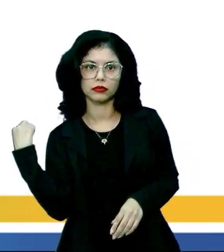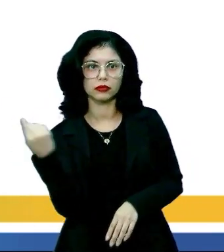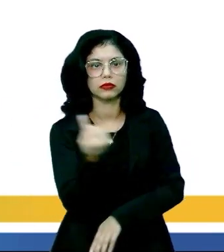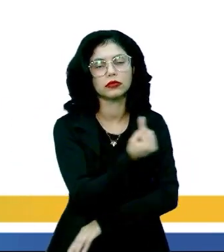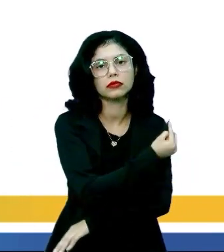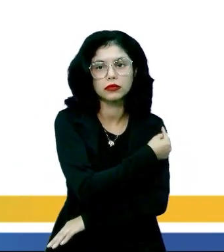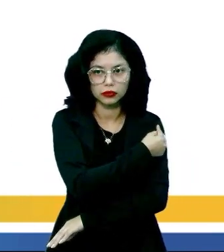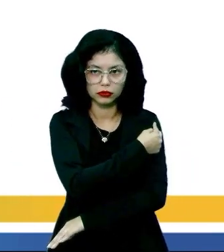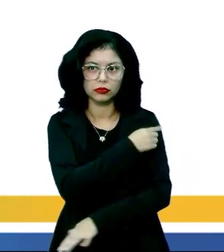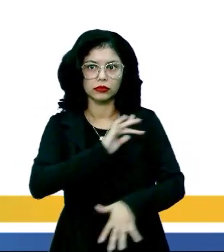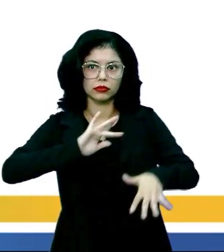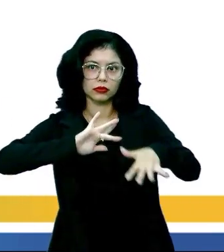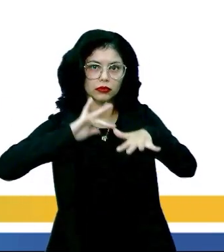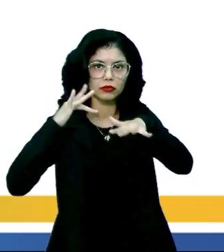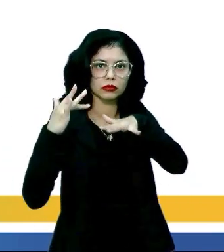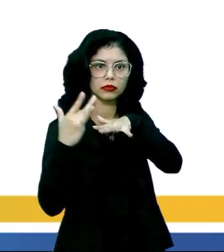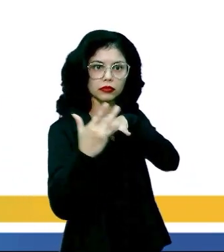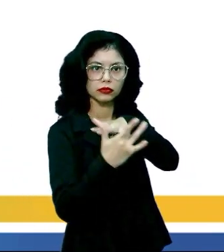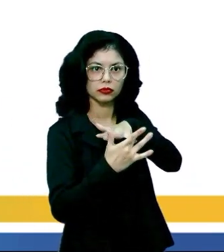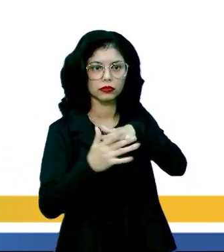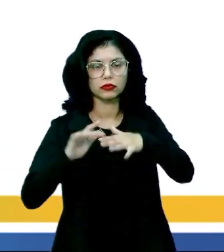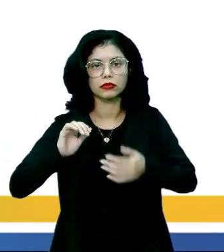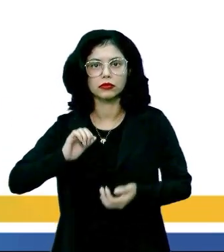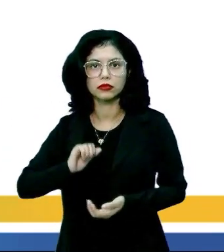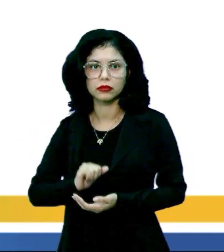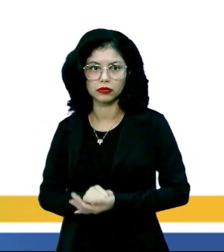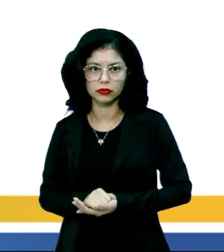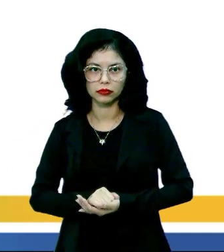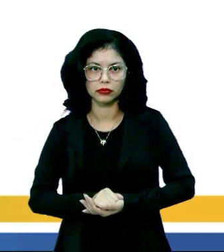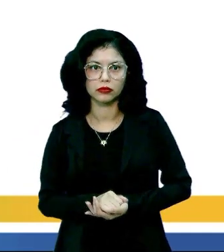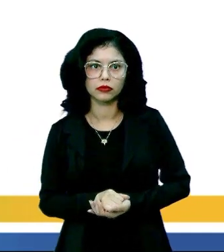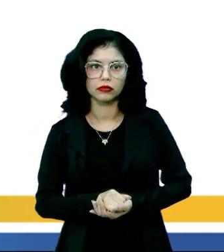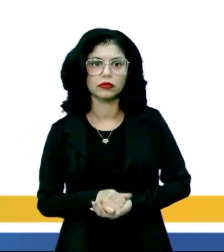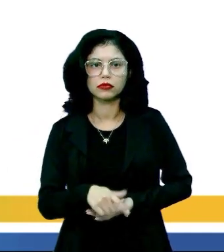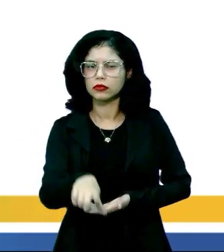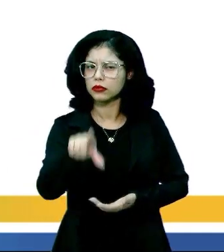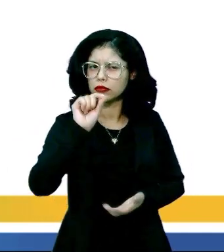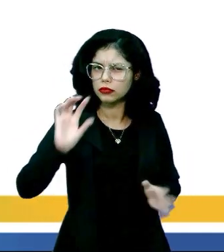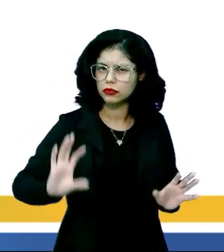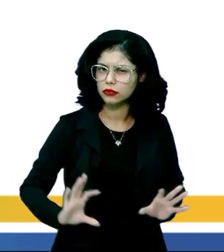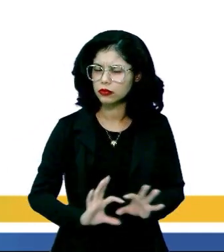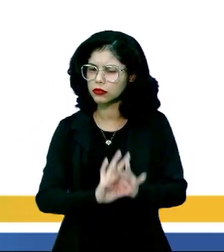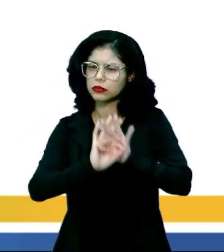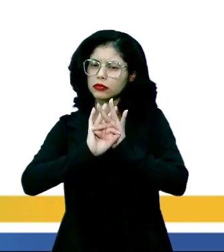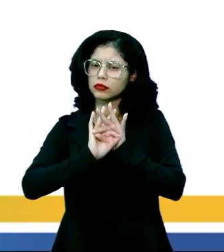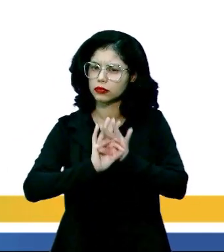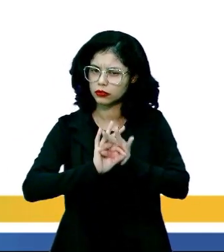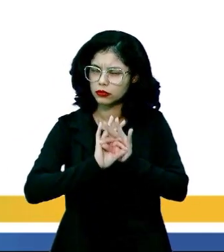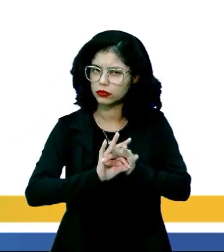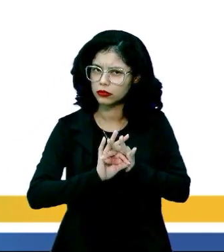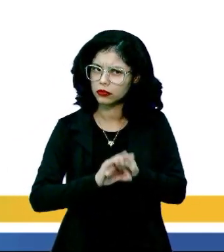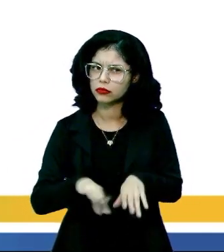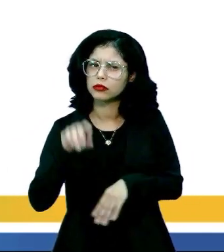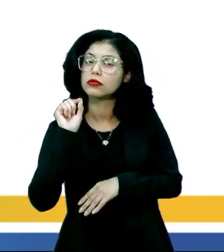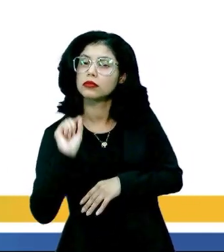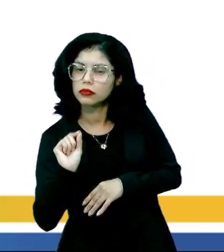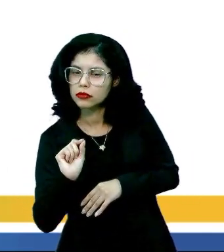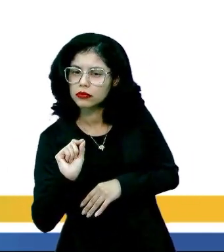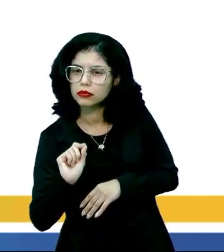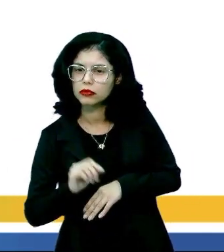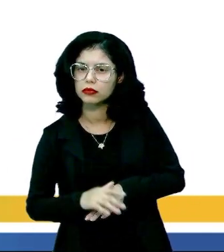da faixa, abre aspas, somos a rede social, fecha aspas, está